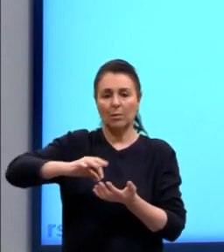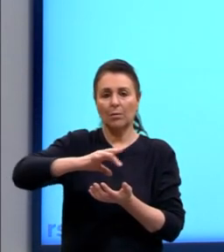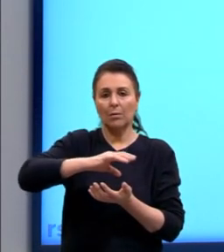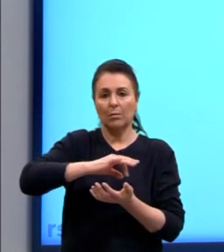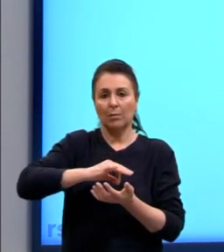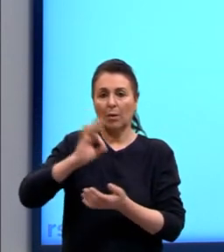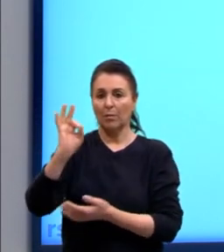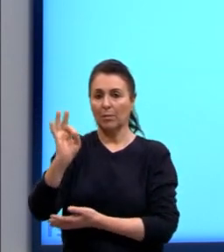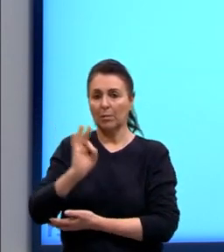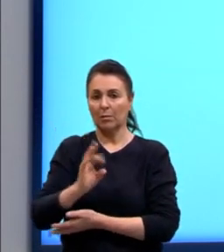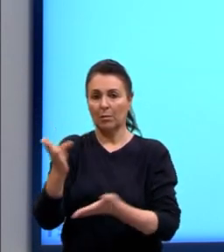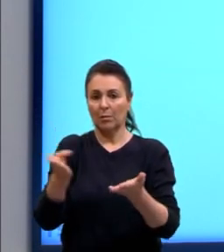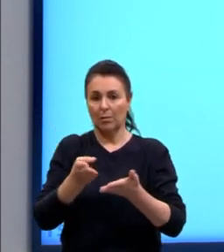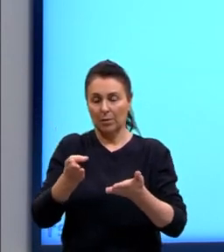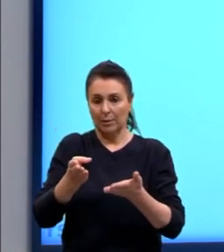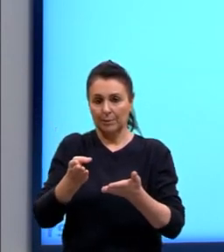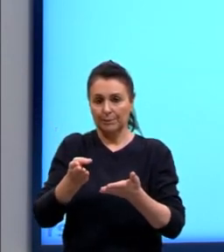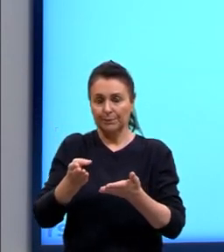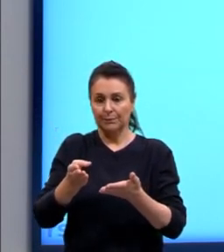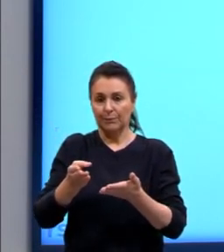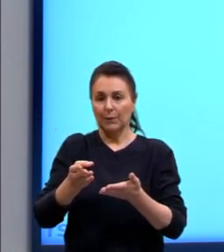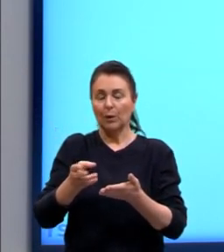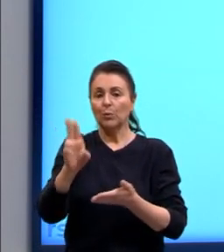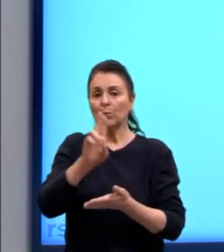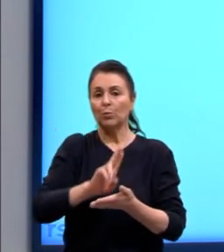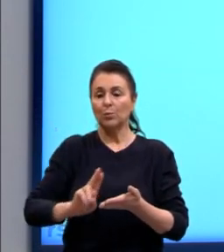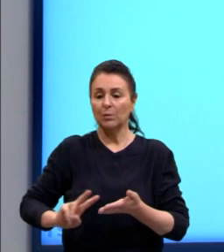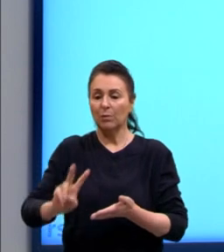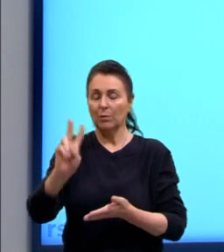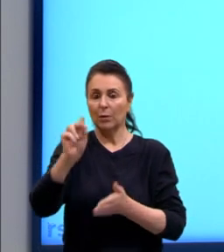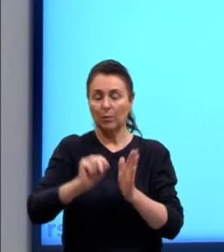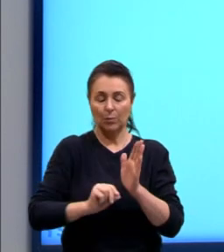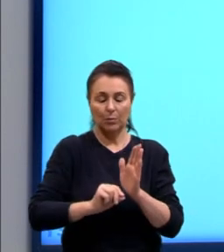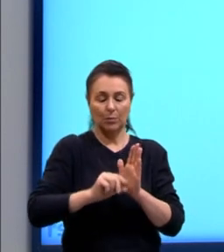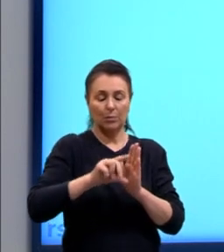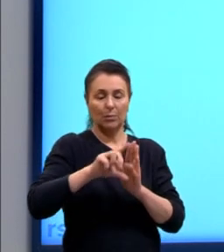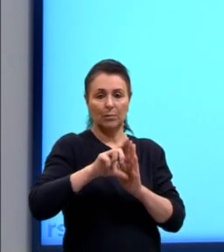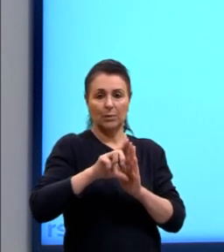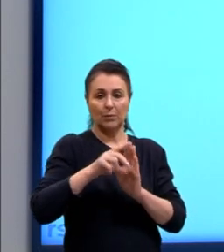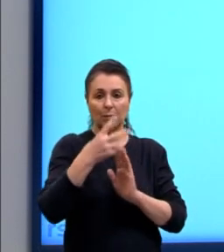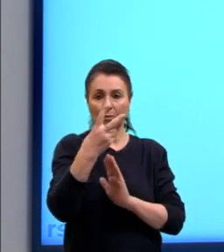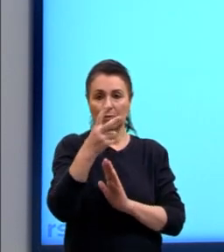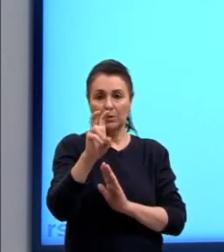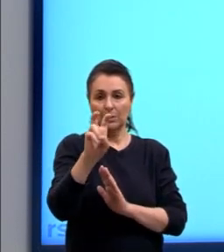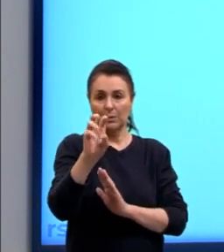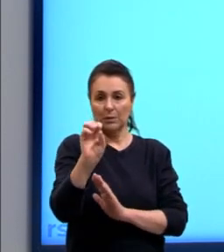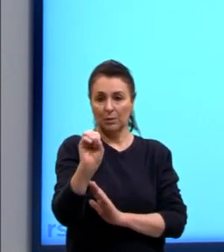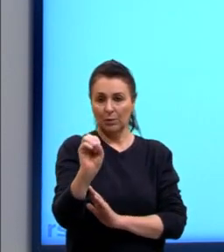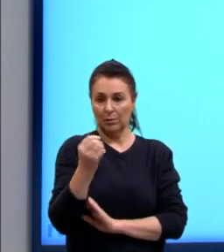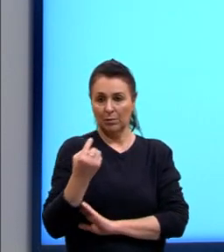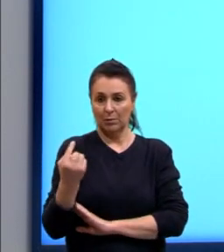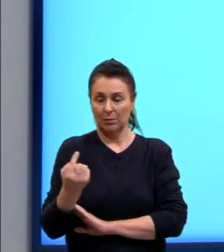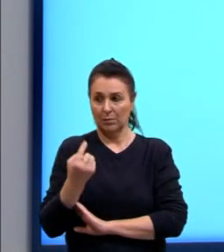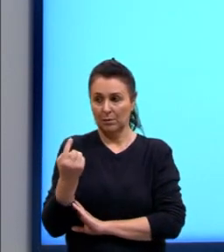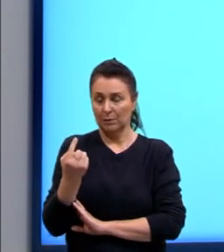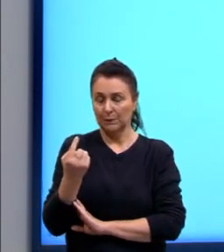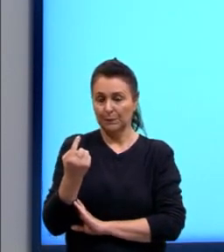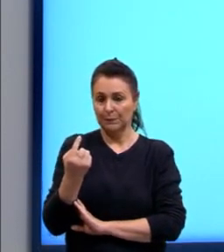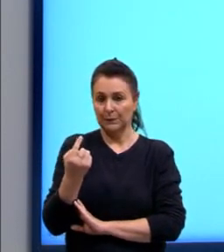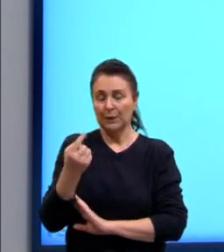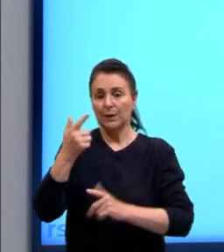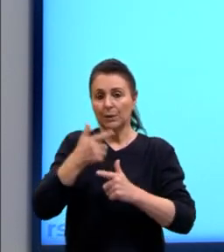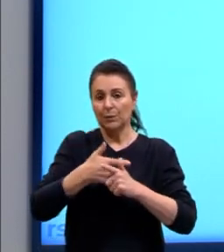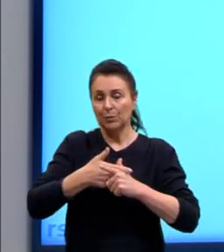percentual? Nós vamos pegar o valor do aumento, que foi as 250 unidades, e nós vamos